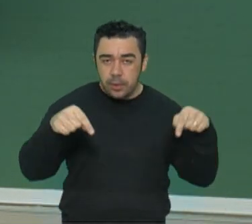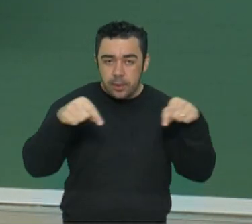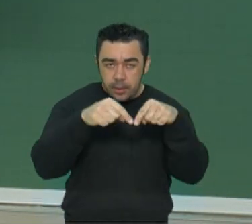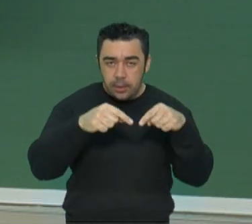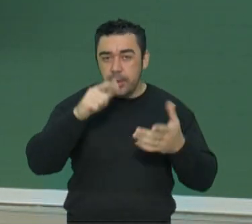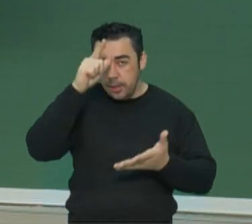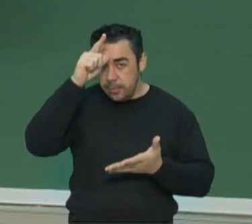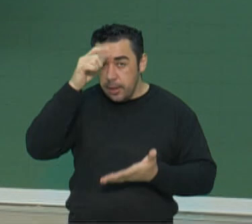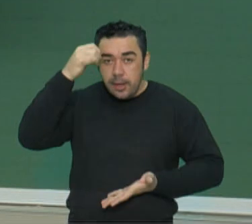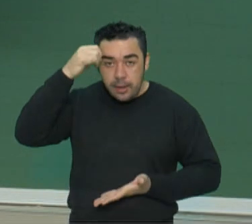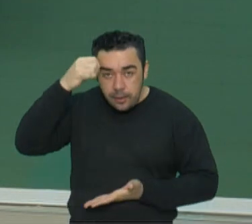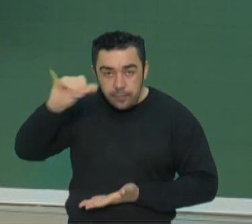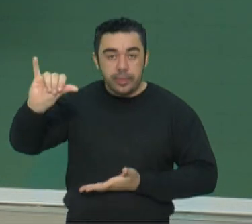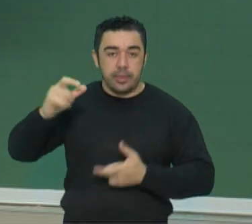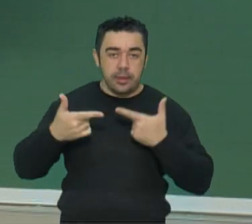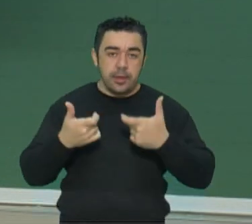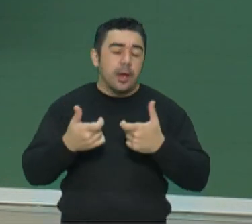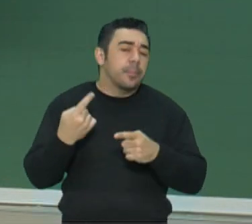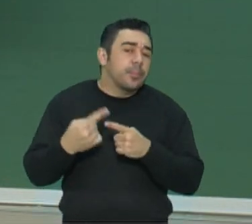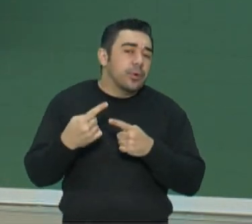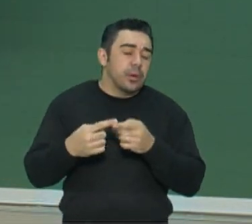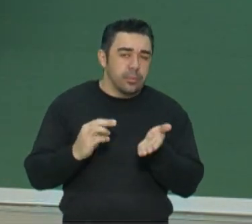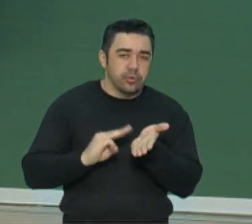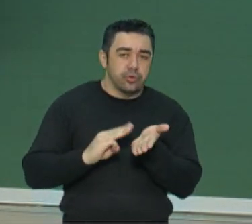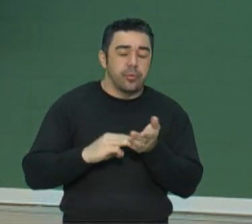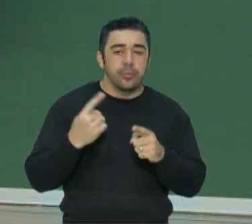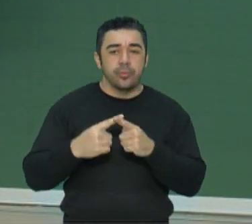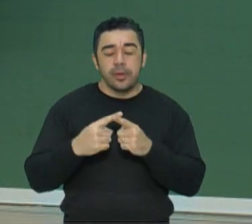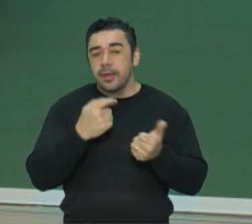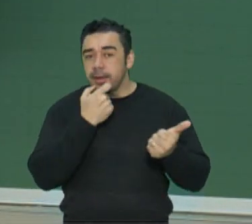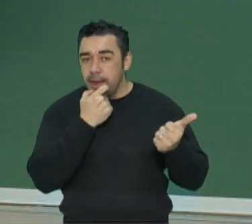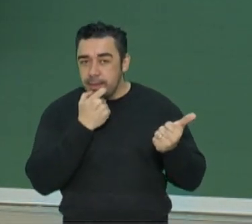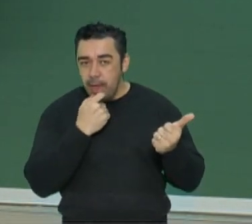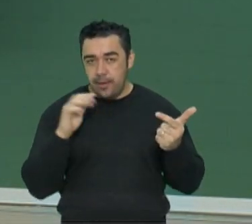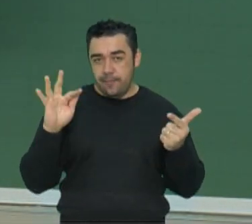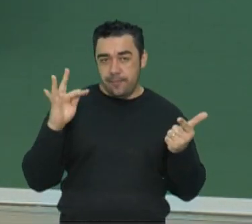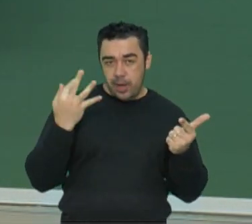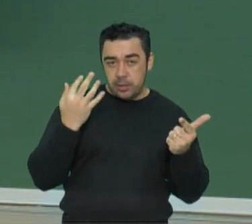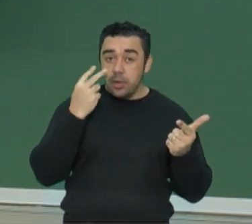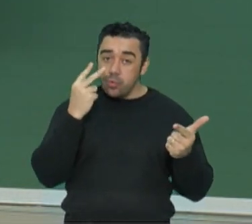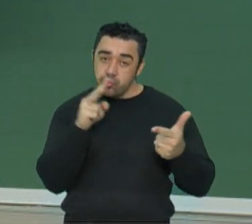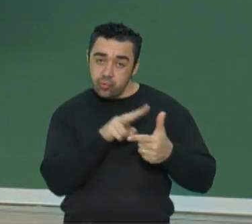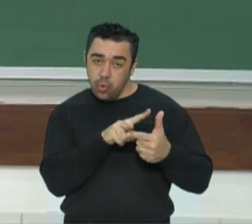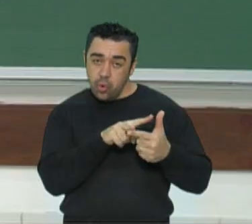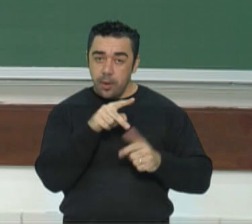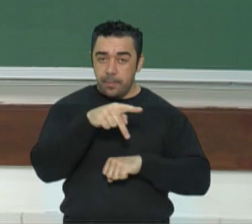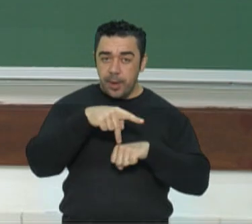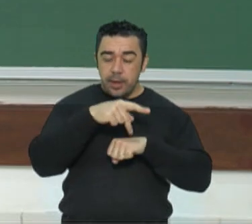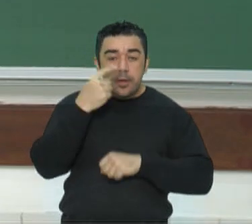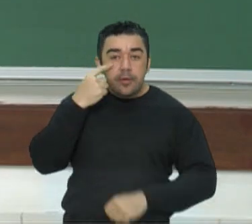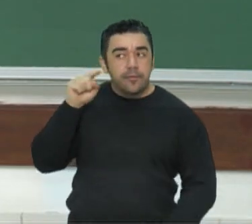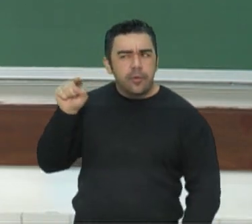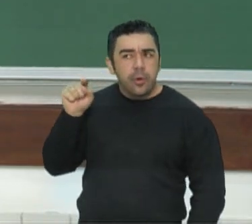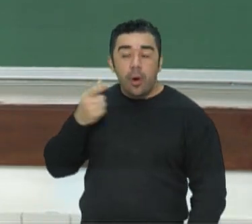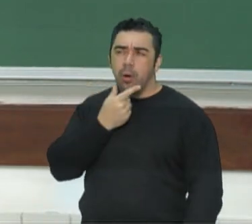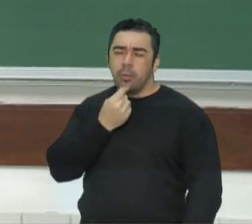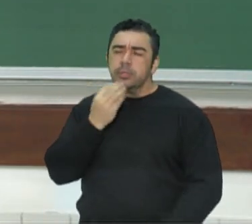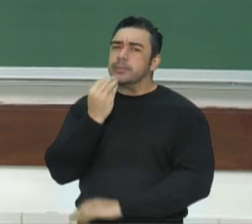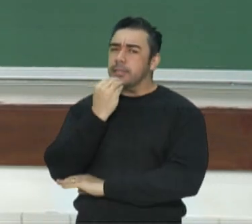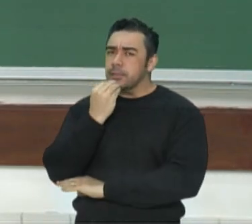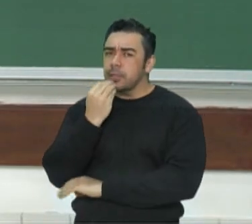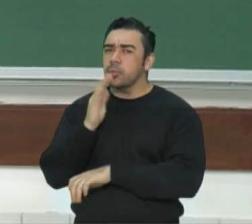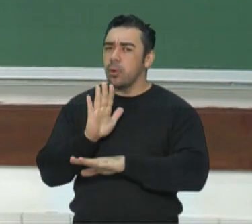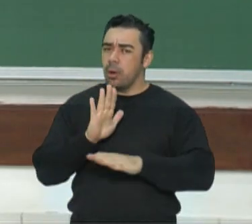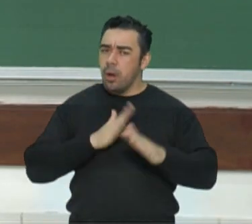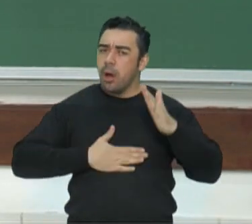guerra. Motivo? A Inglaterra e a França viam no Hitler um guardião do capitalismo na luta